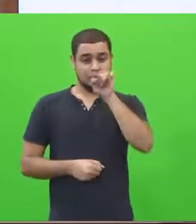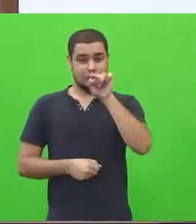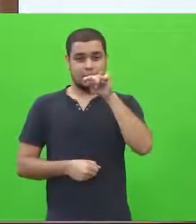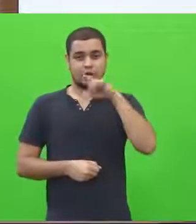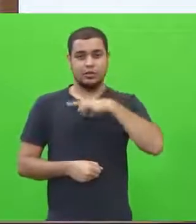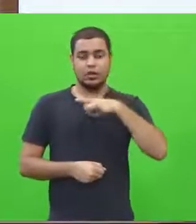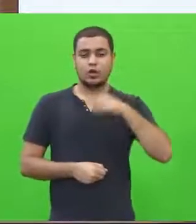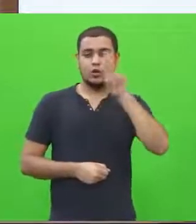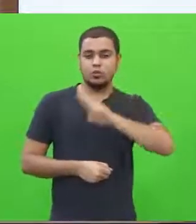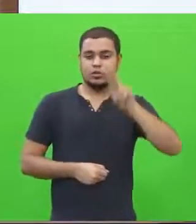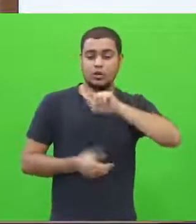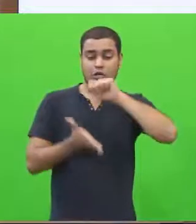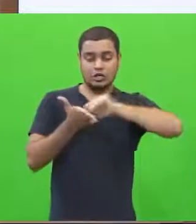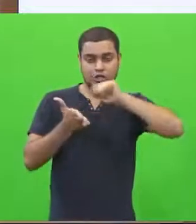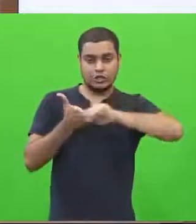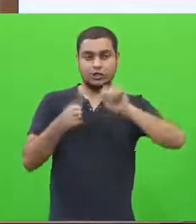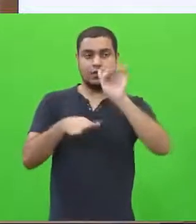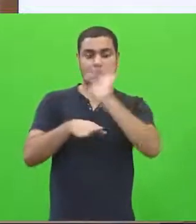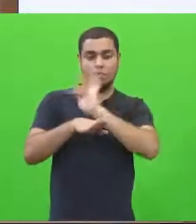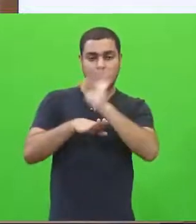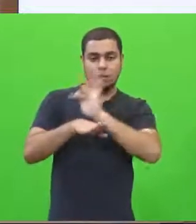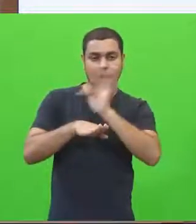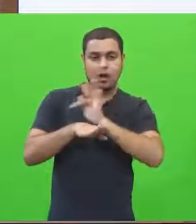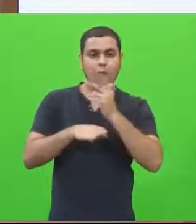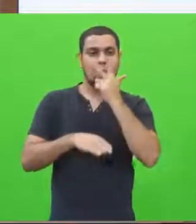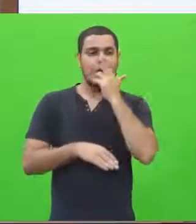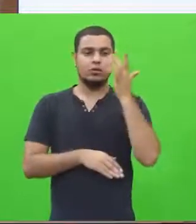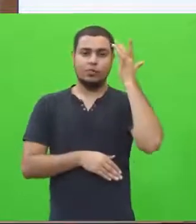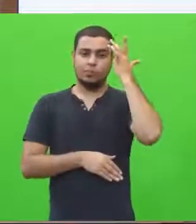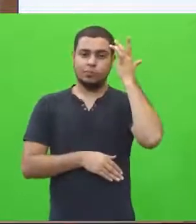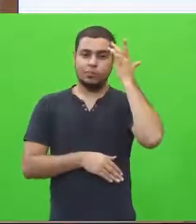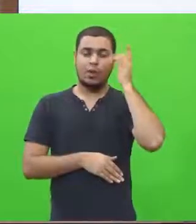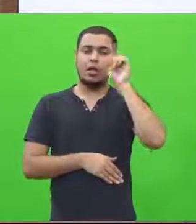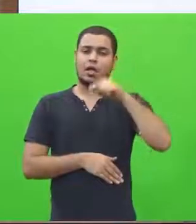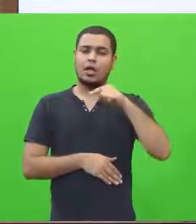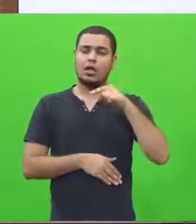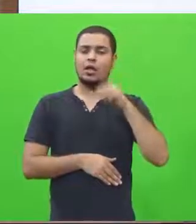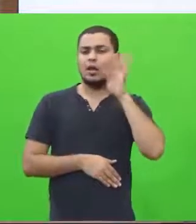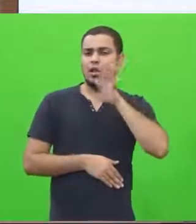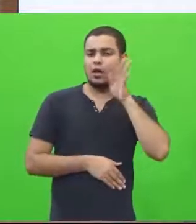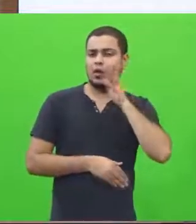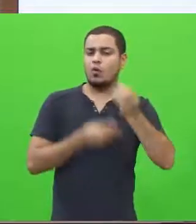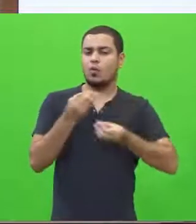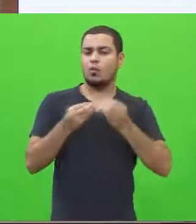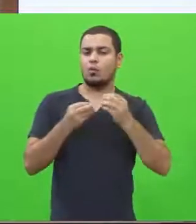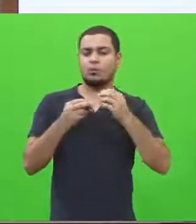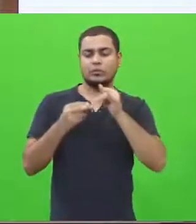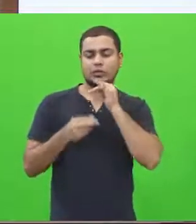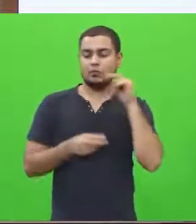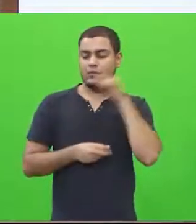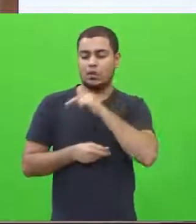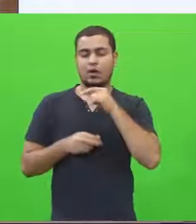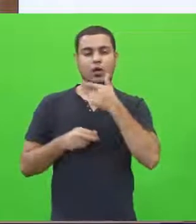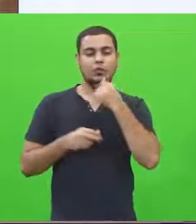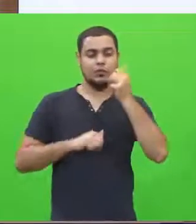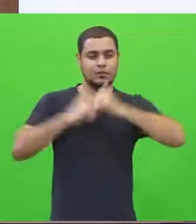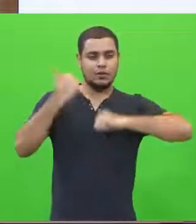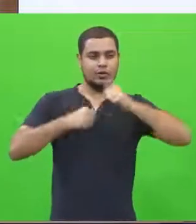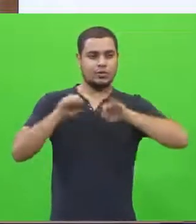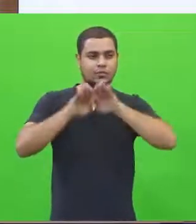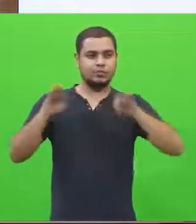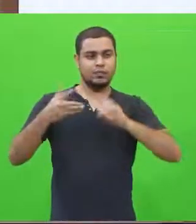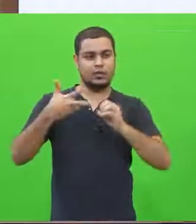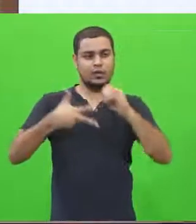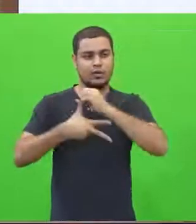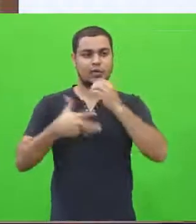uso de uma escrita formal, muito mais atual, é interessante, porque o seu avaliador ele vai considerar o quê? A